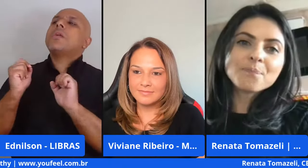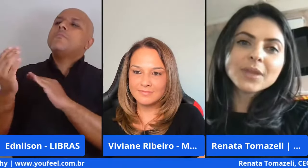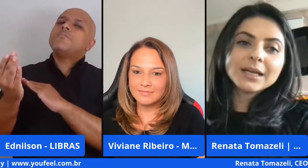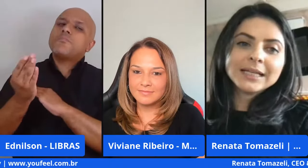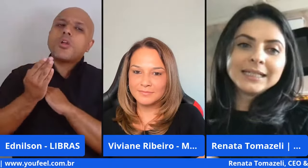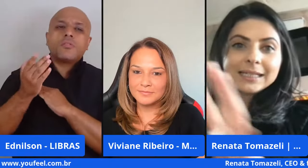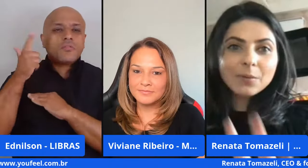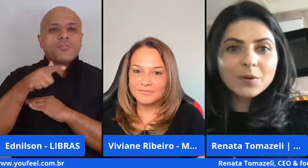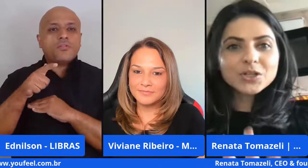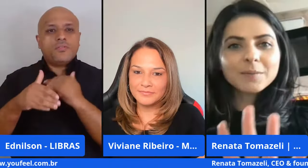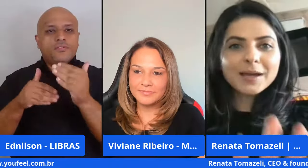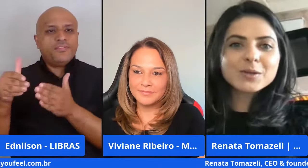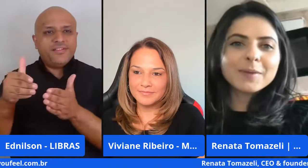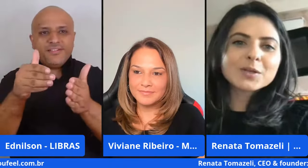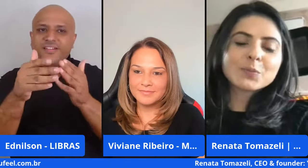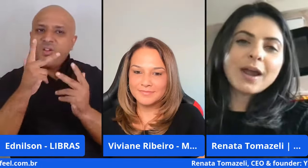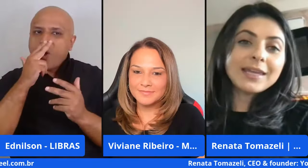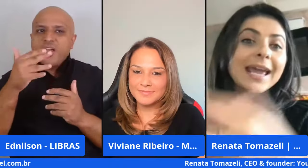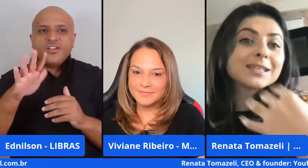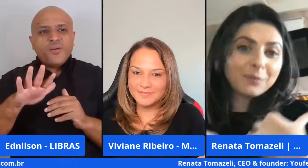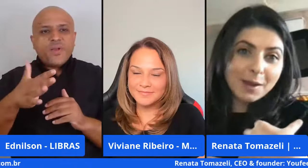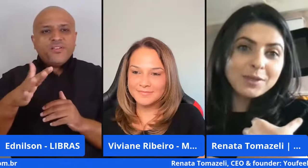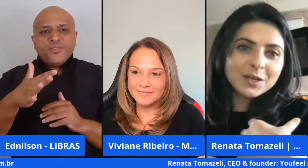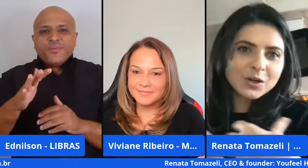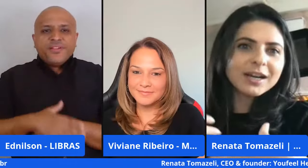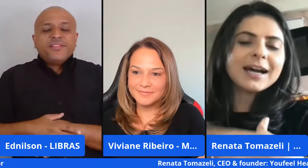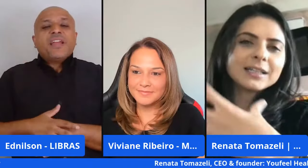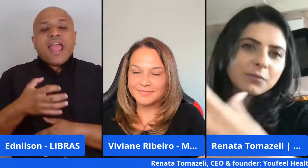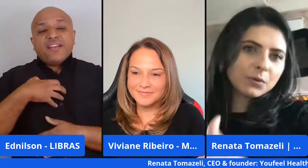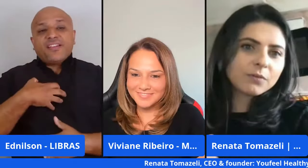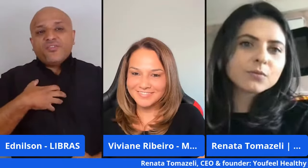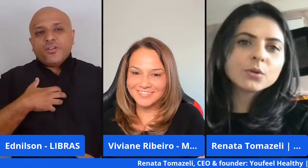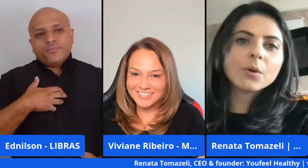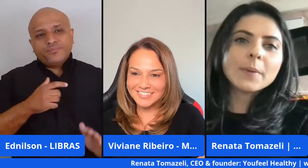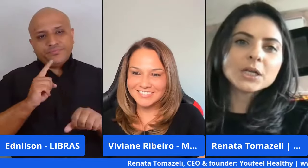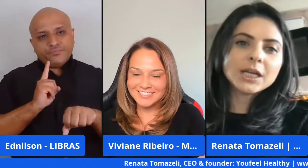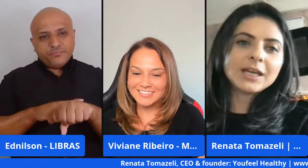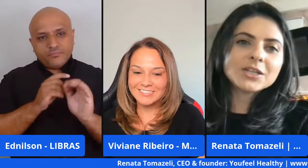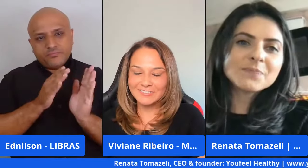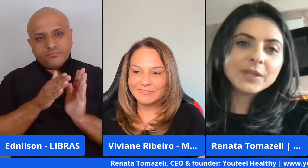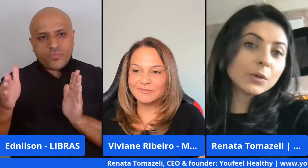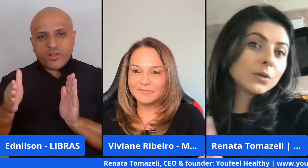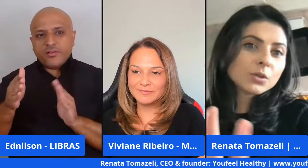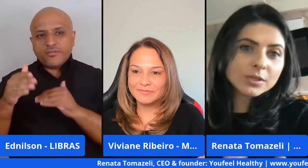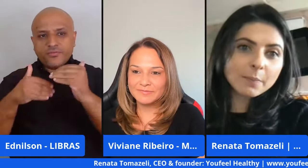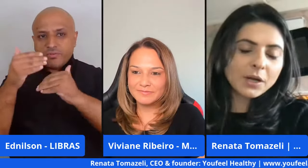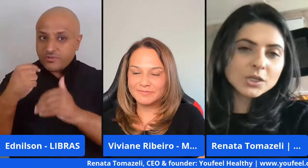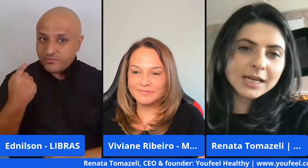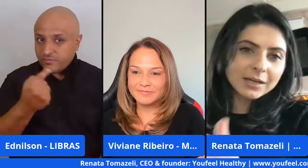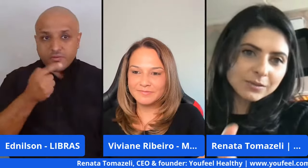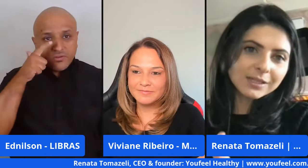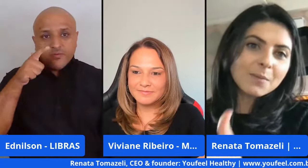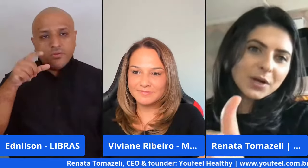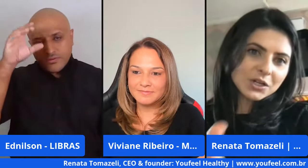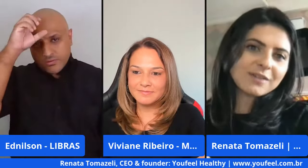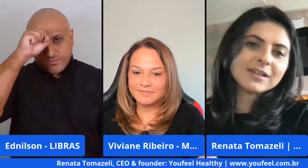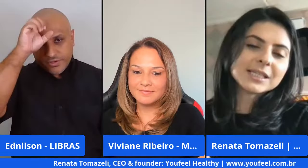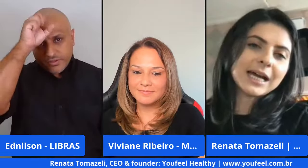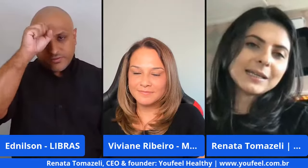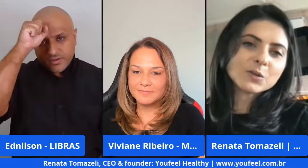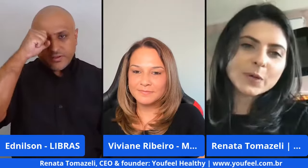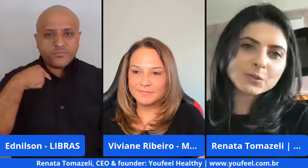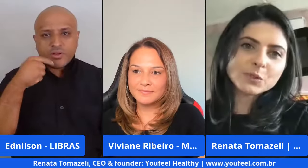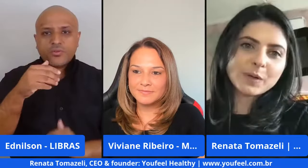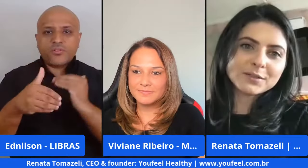caminho então eu acho que mais ou menos por aí essa foi a minha jornada foi o que funcionou para a gente e o que nos trouxe aprendizados então para a gente